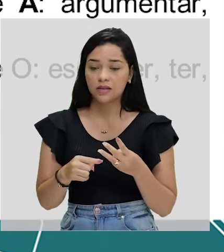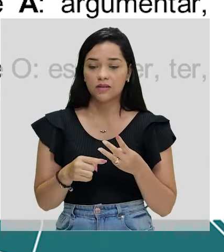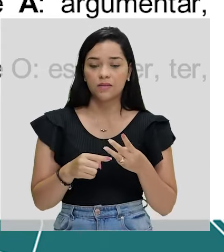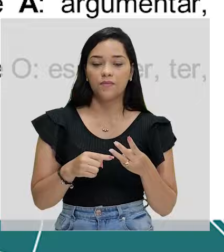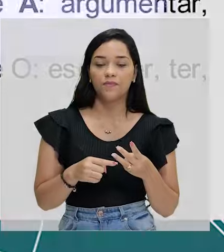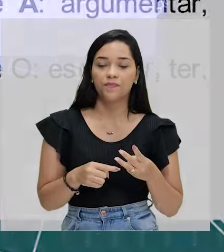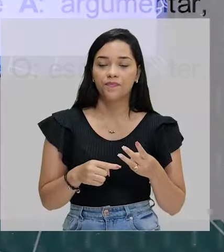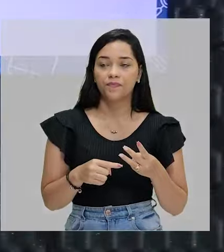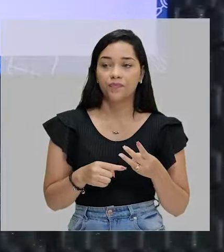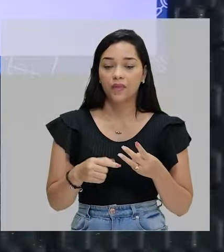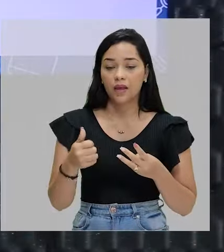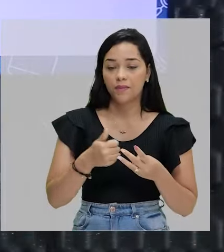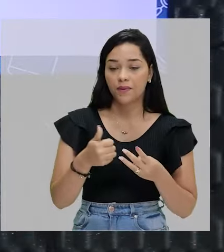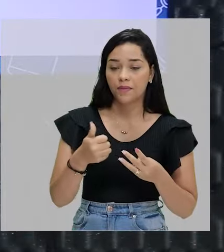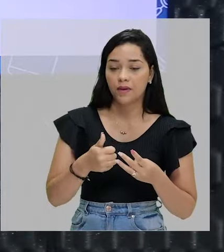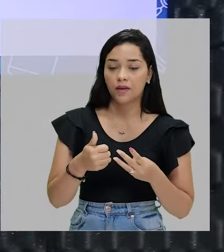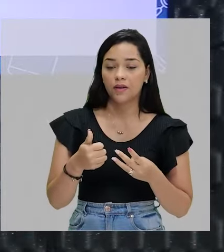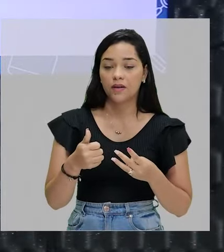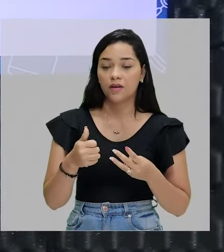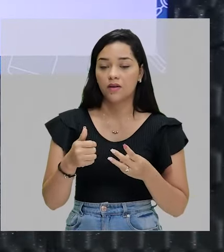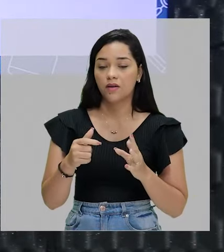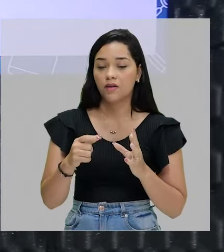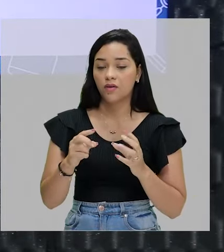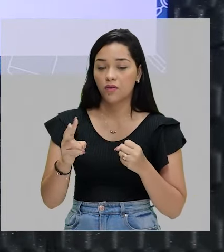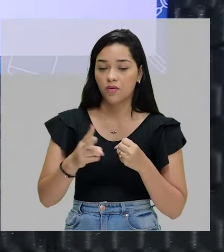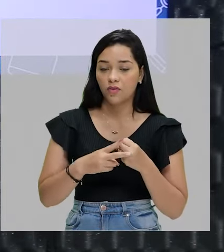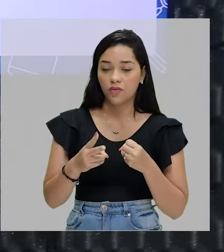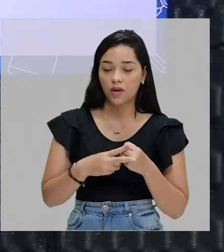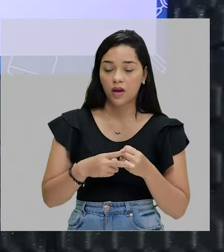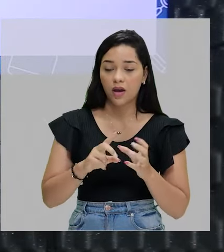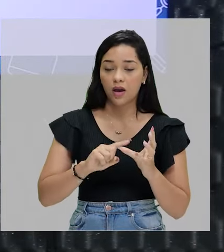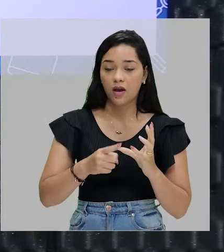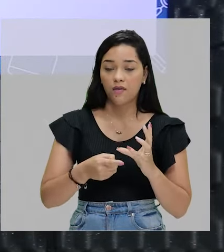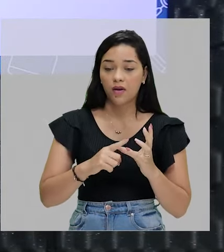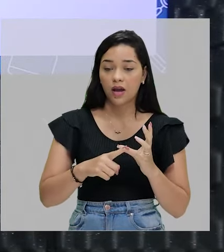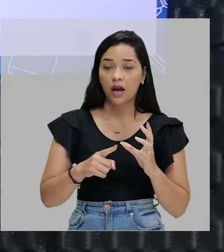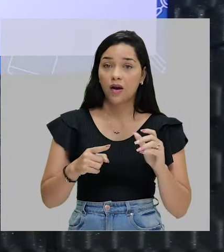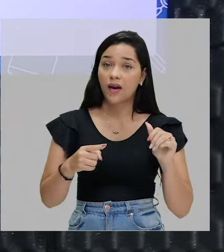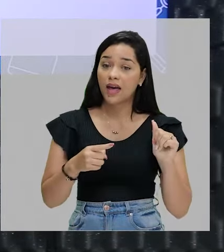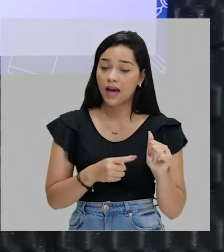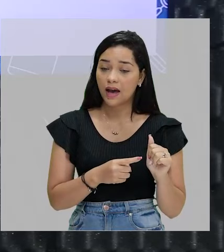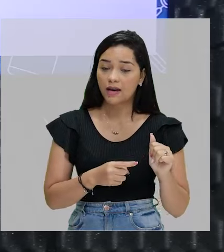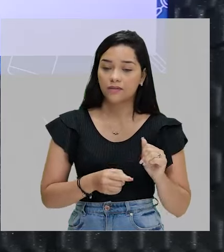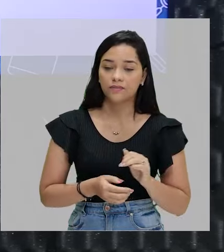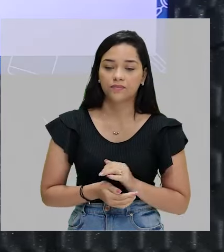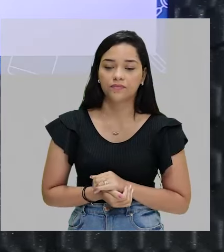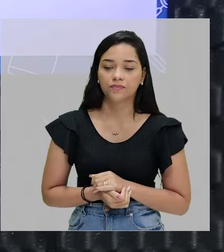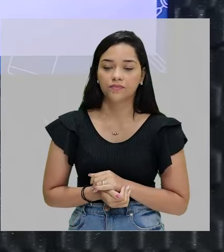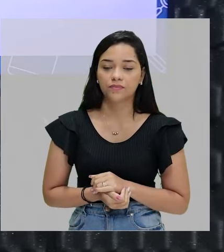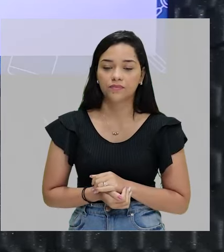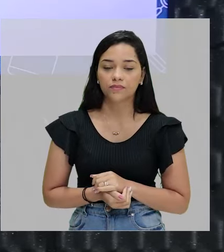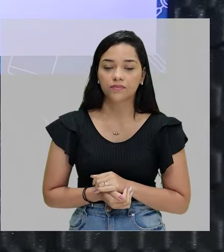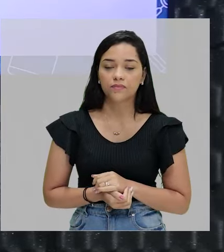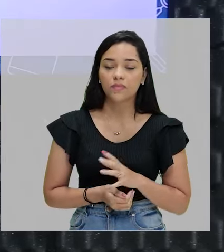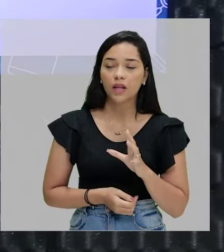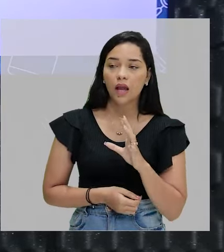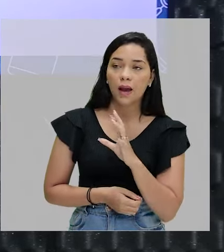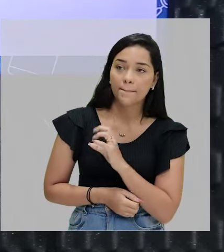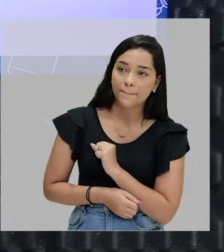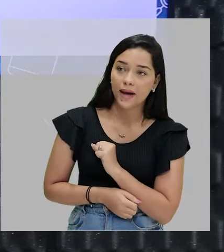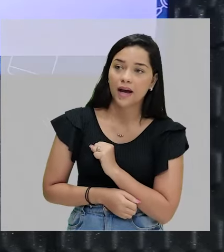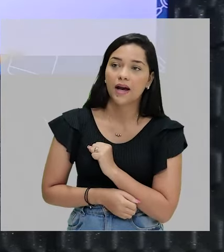A primeira conjugação vai abranger verbos cuja vogal temática é a A. Amar.